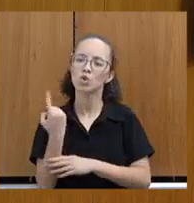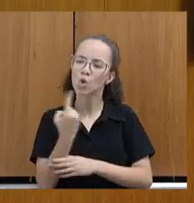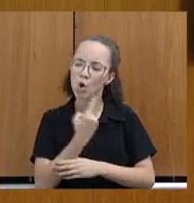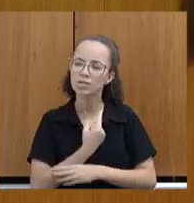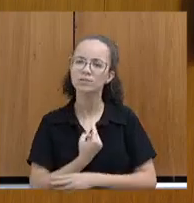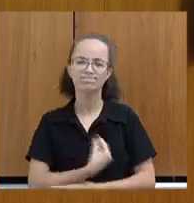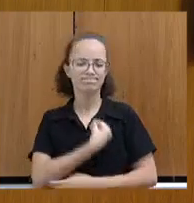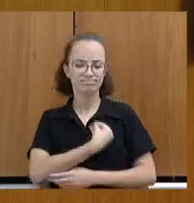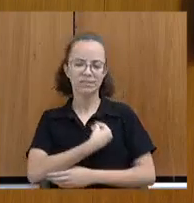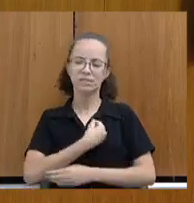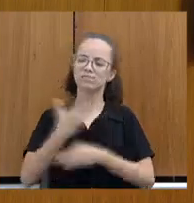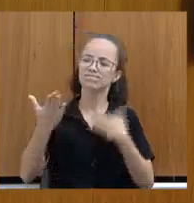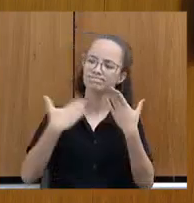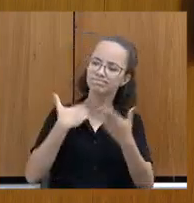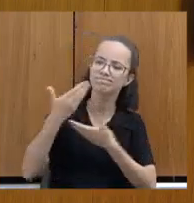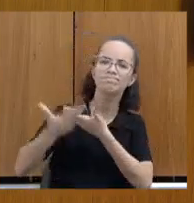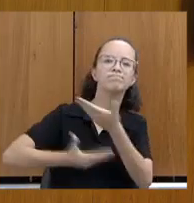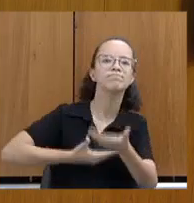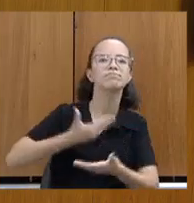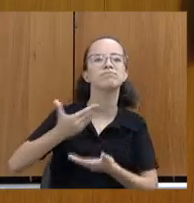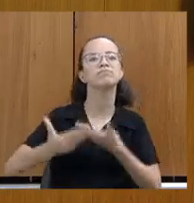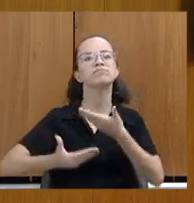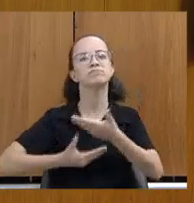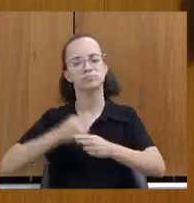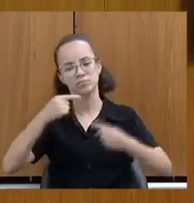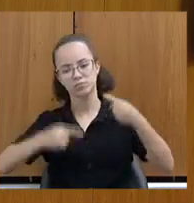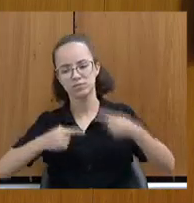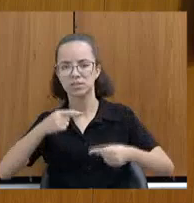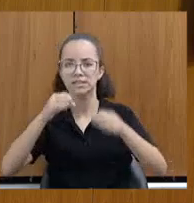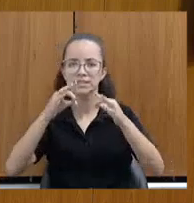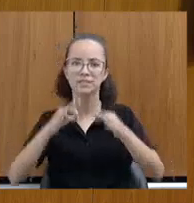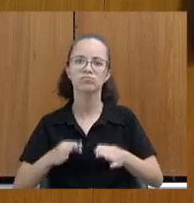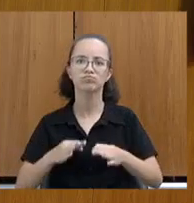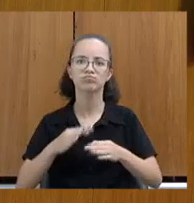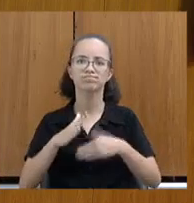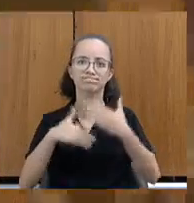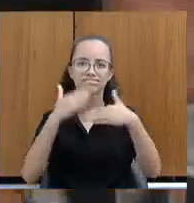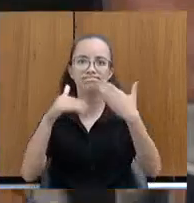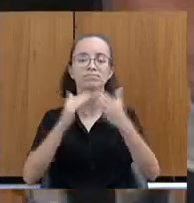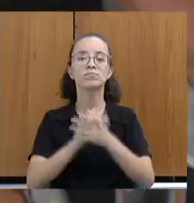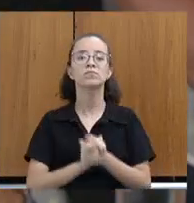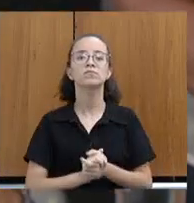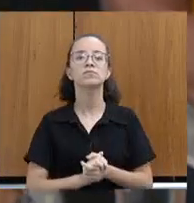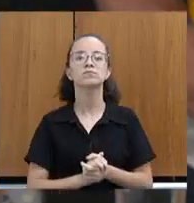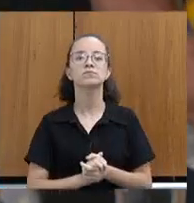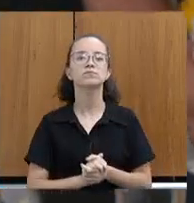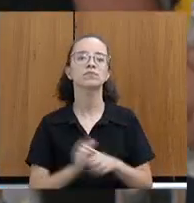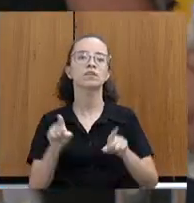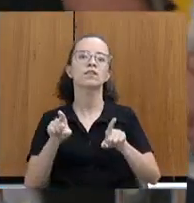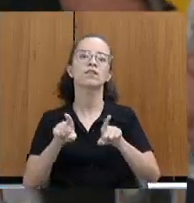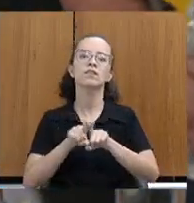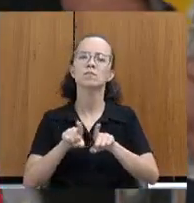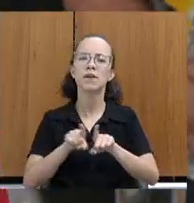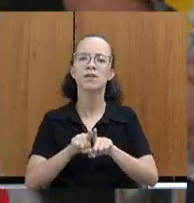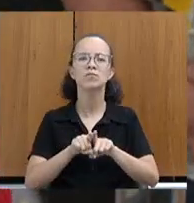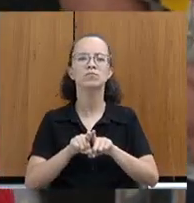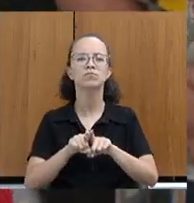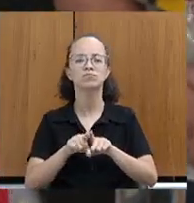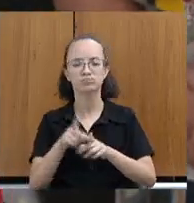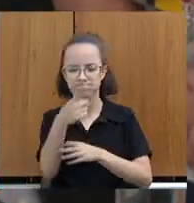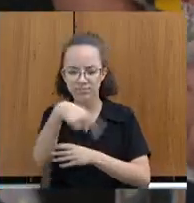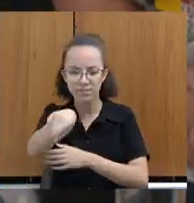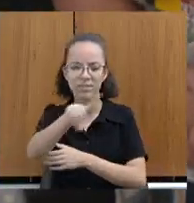conversa, discute e constrói políticas públicas mais assertivas. E também que, quando muitos de vocês